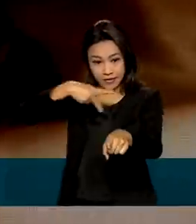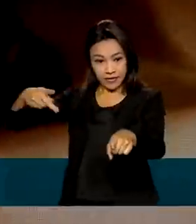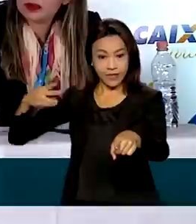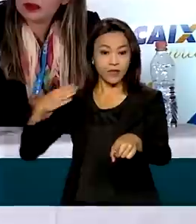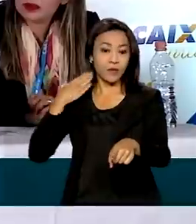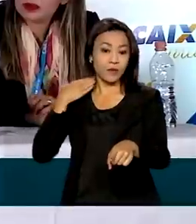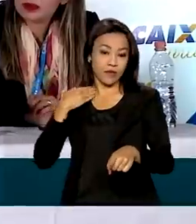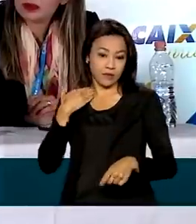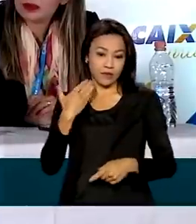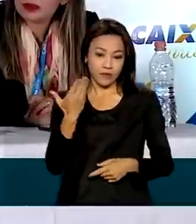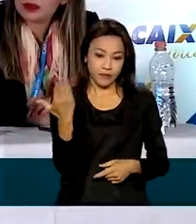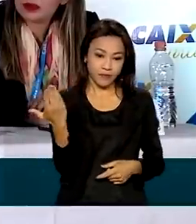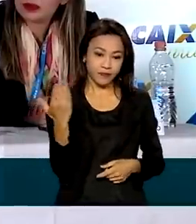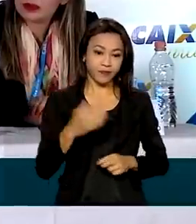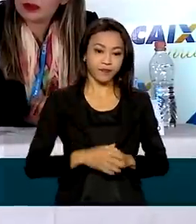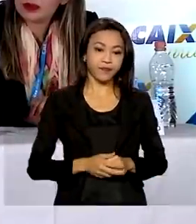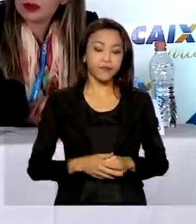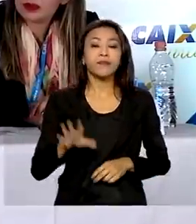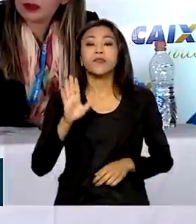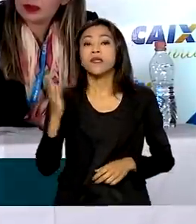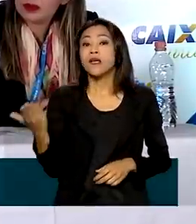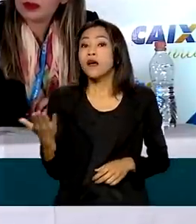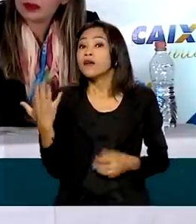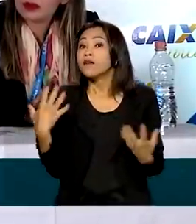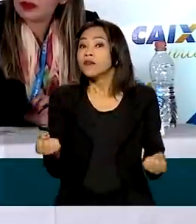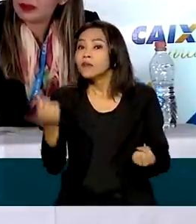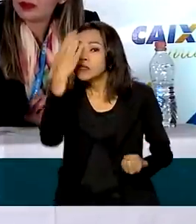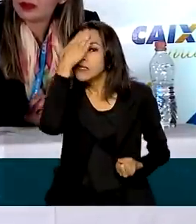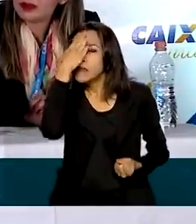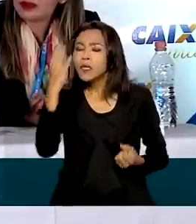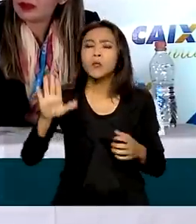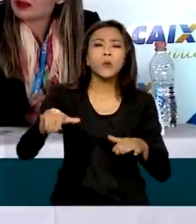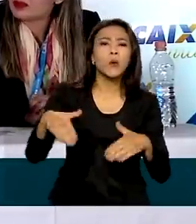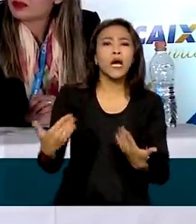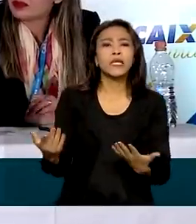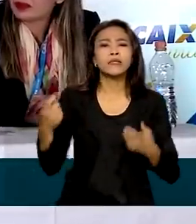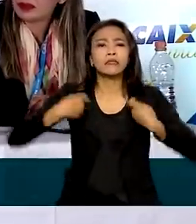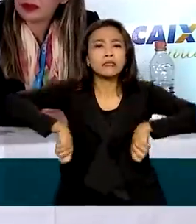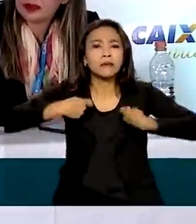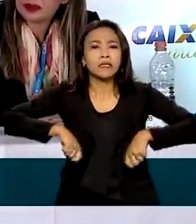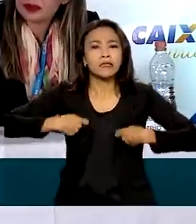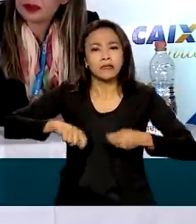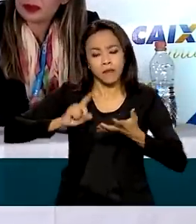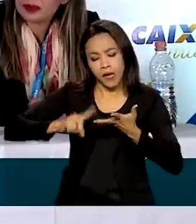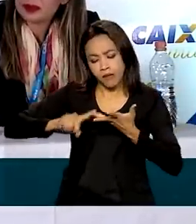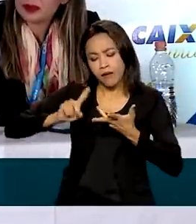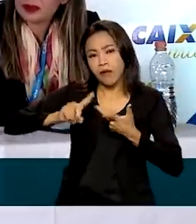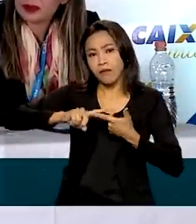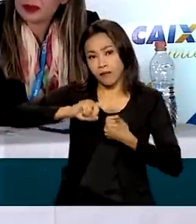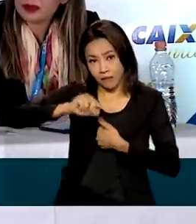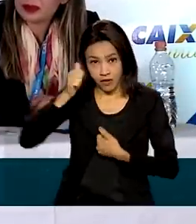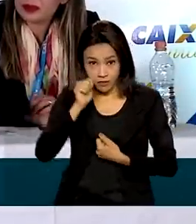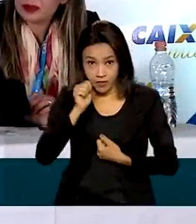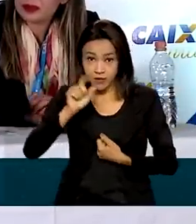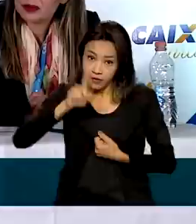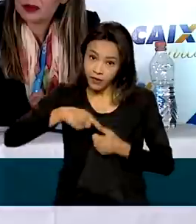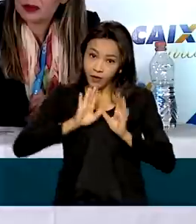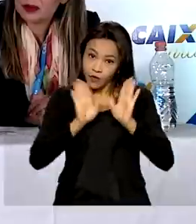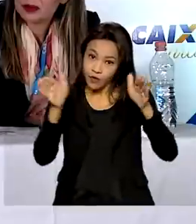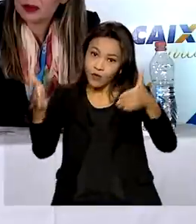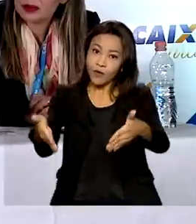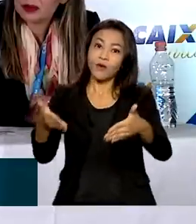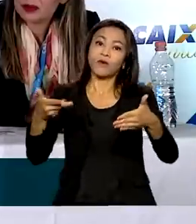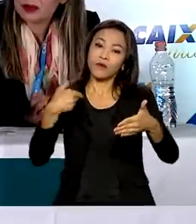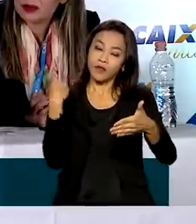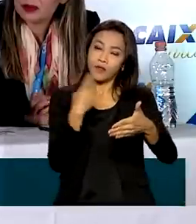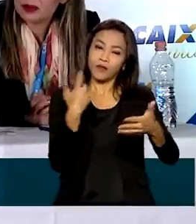Marques. A gente vai ver quais são as demandas das mulheres e esse é um pouco do foco e do acolhimento que a